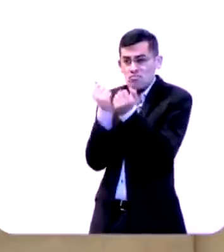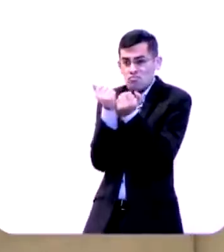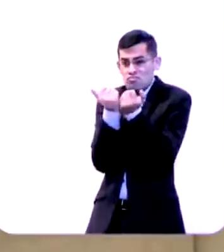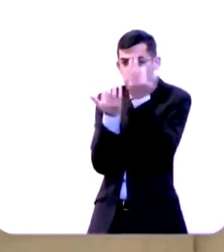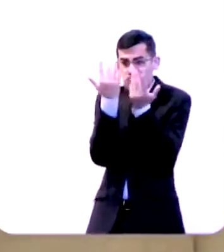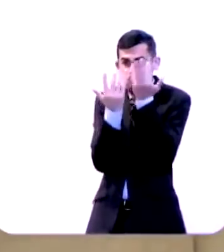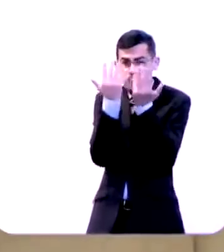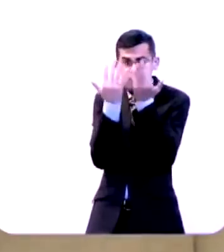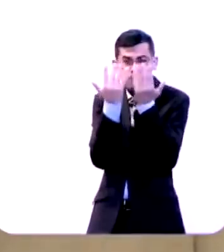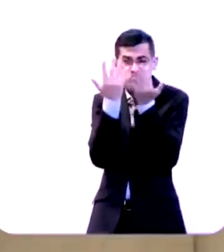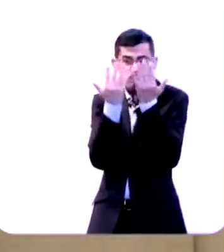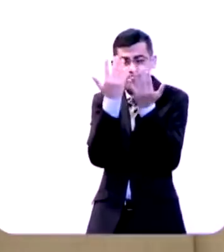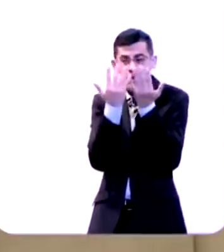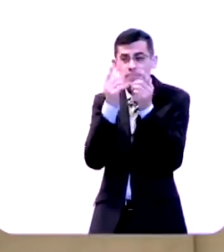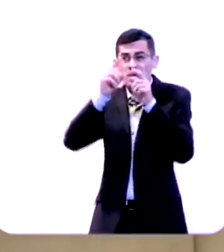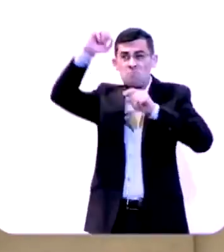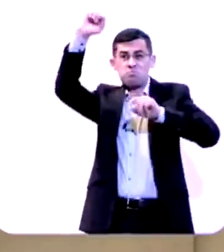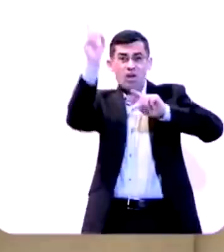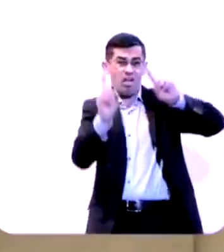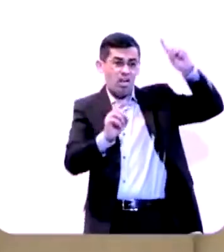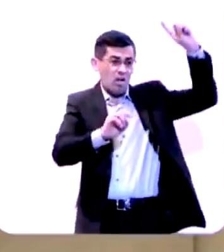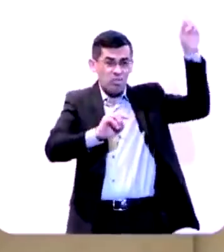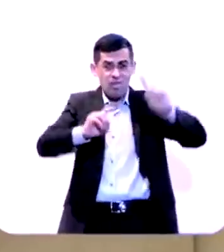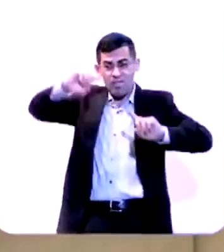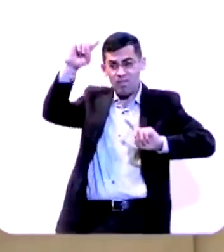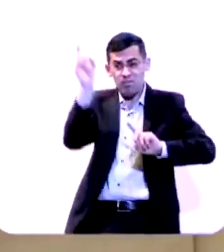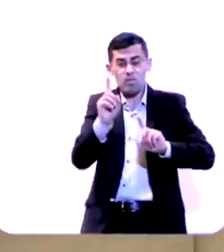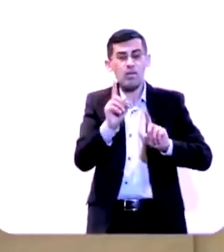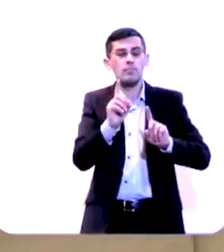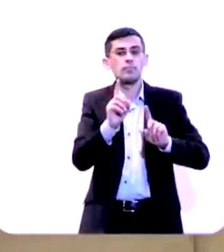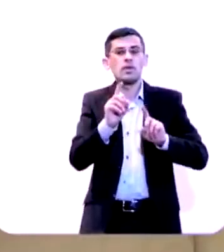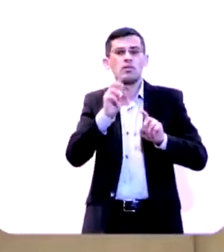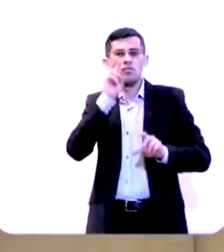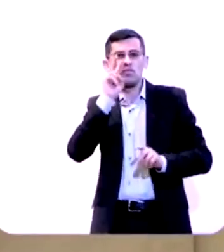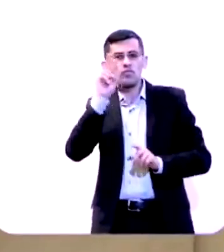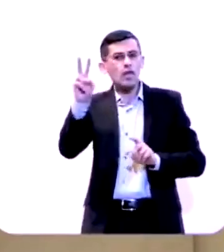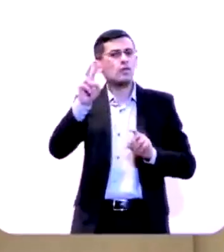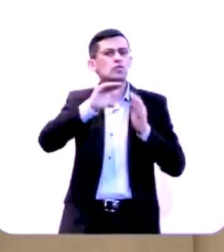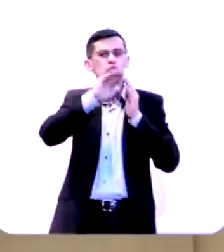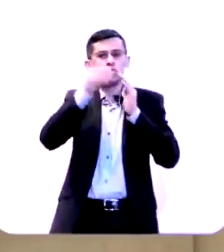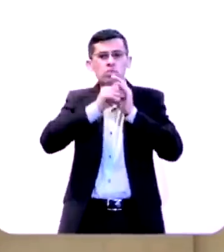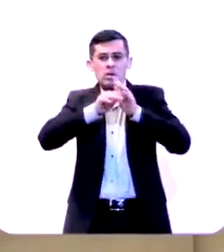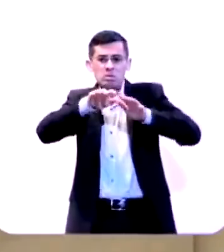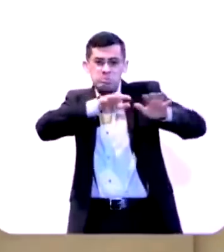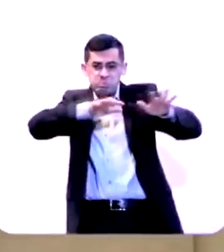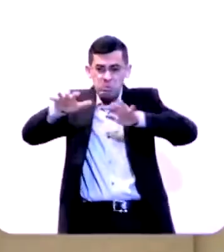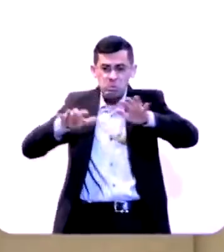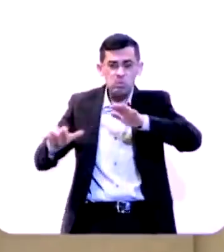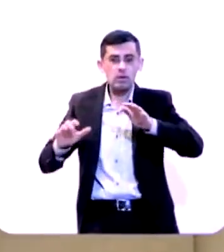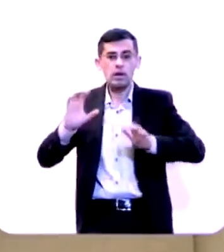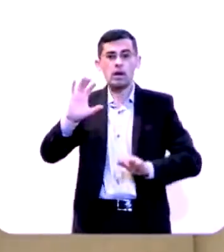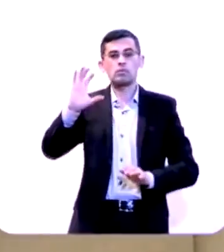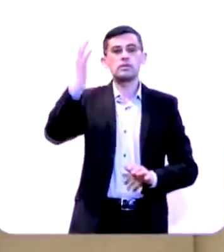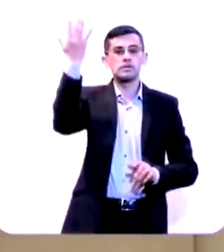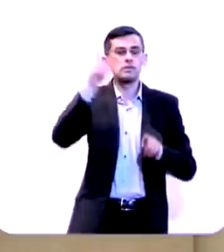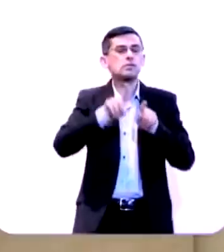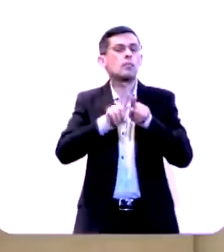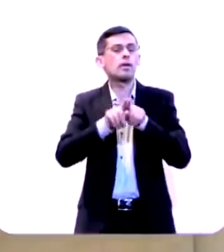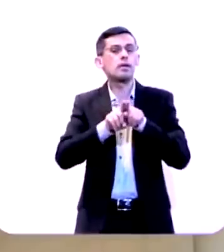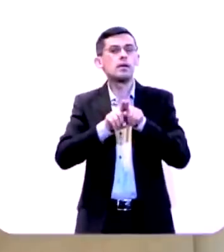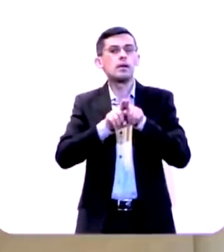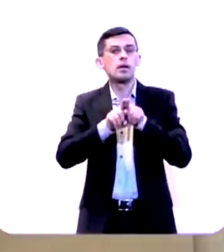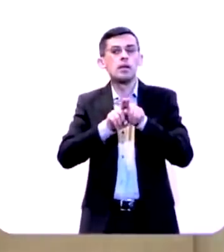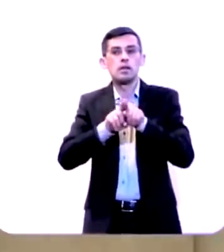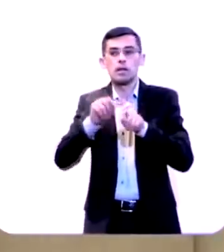fumegando, vê os raios, os trovões, vê um terremoto acontecendo. e